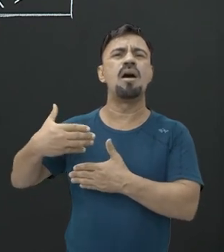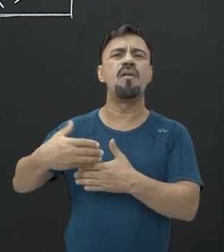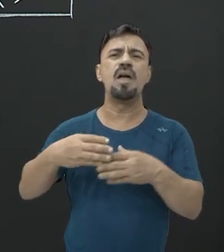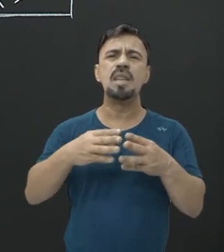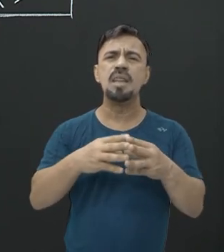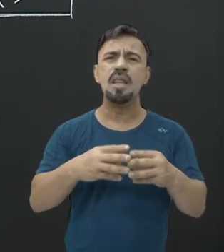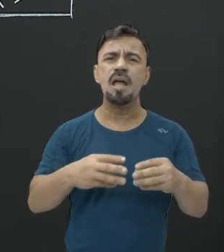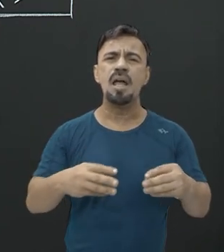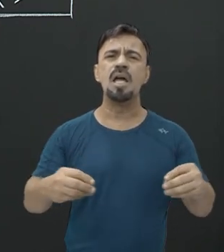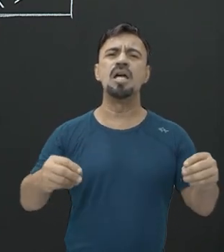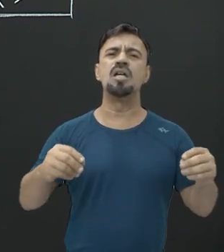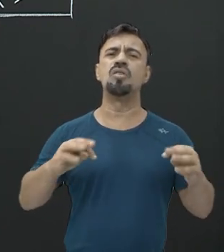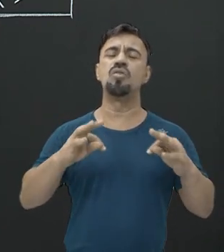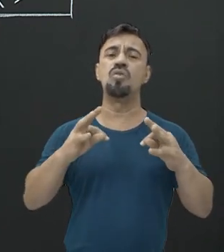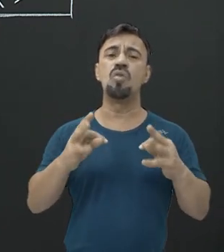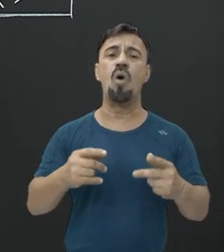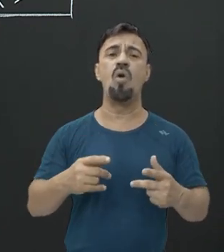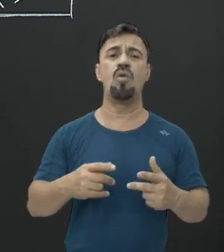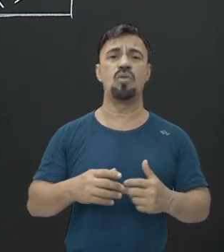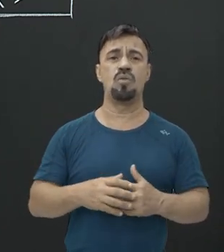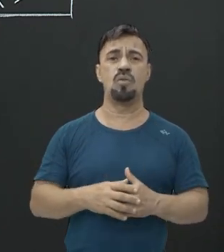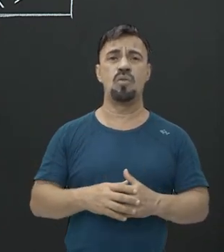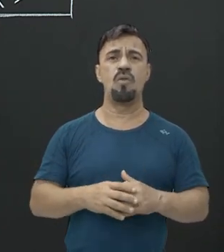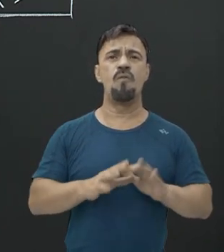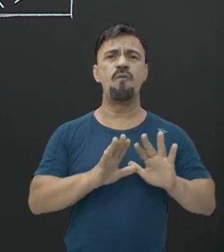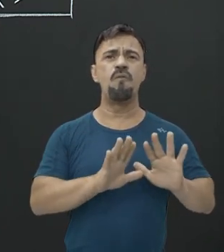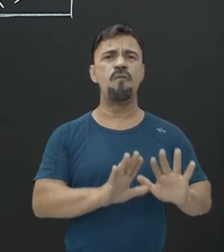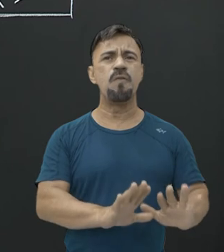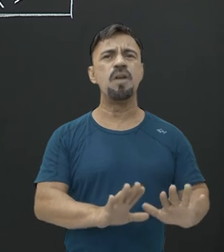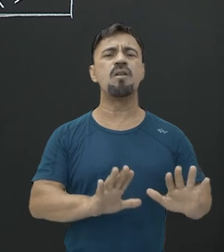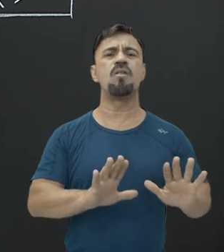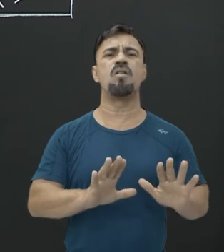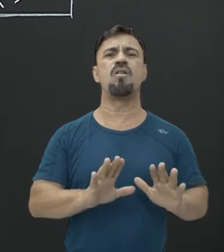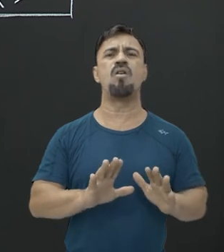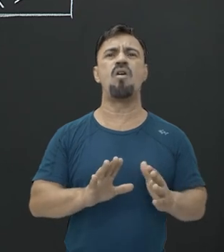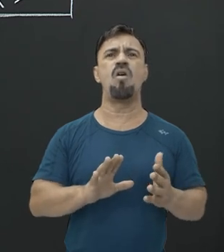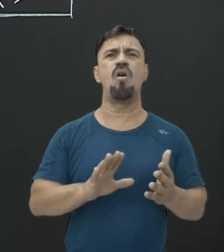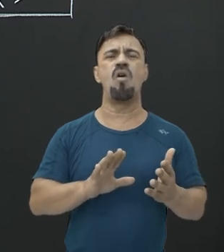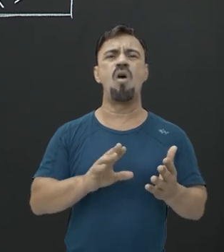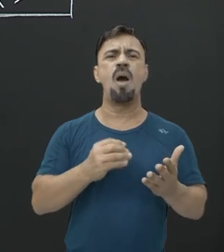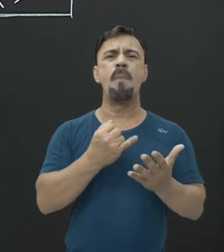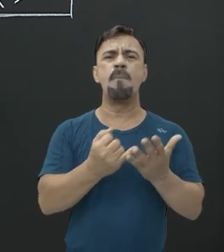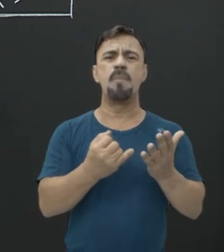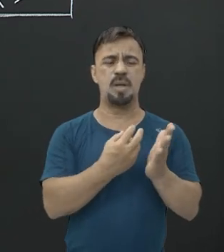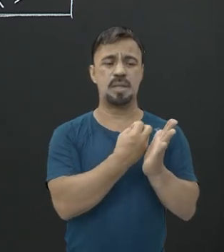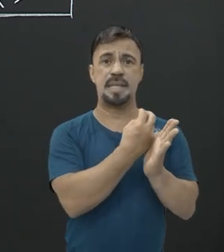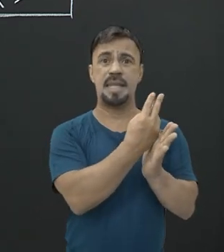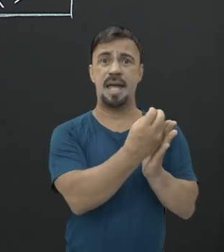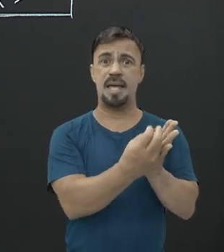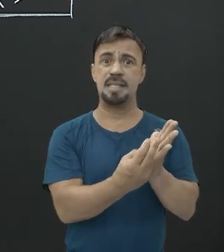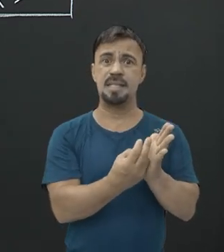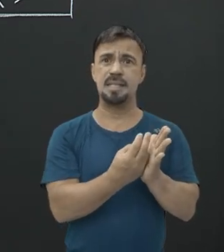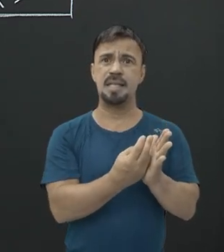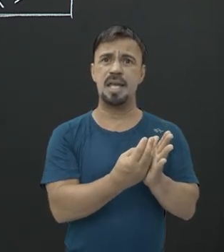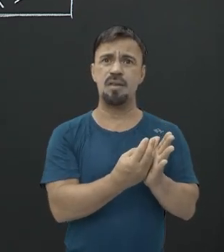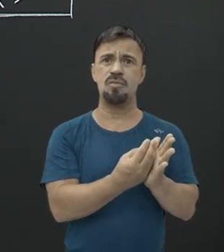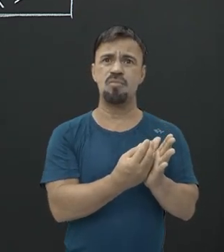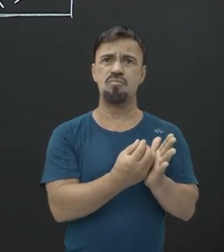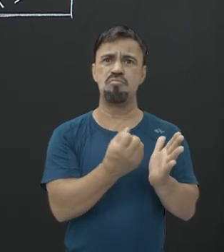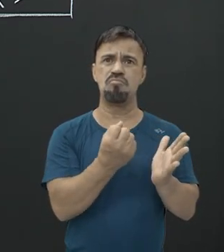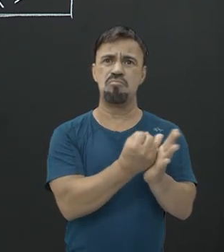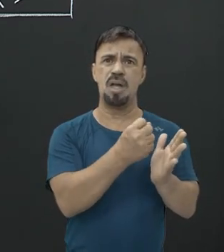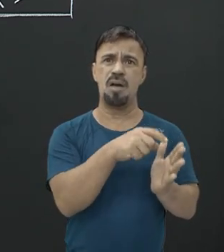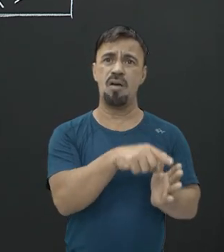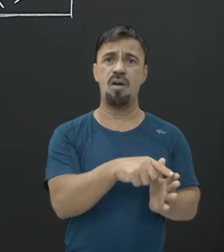marca, todo o formato dele ficou. Um molde, um contramolde. Então, o formato está ali, mas ele não